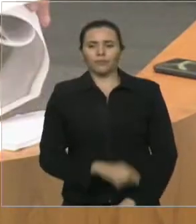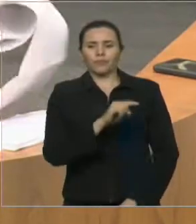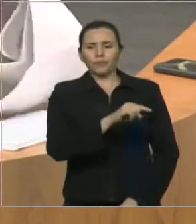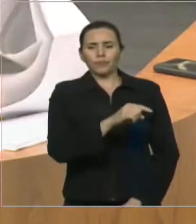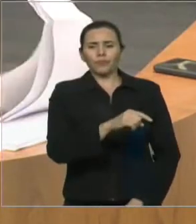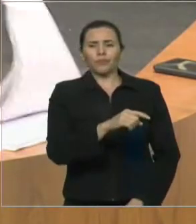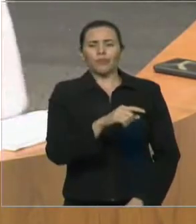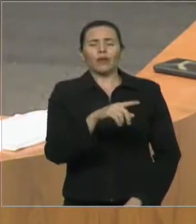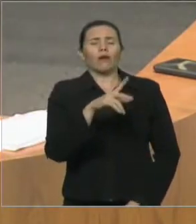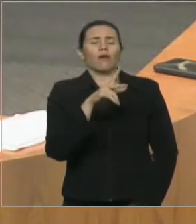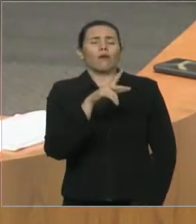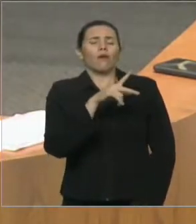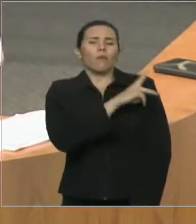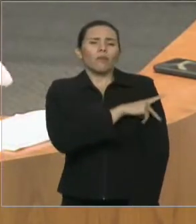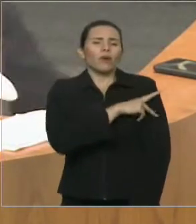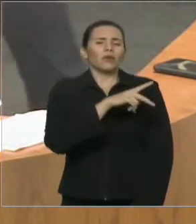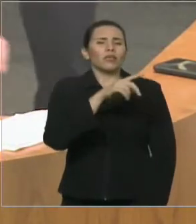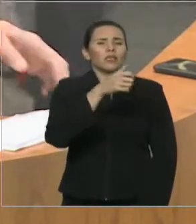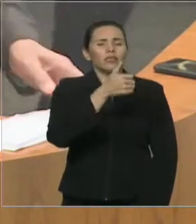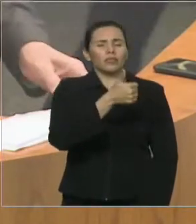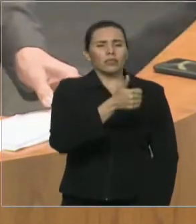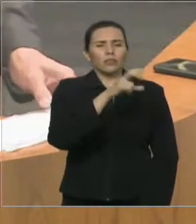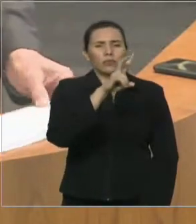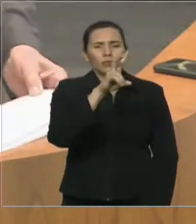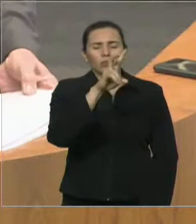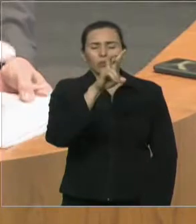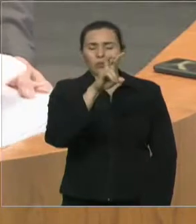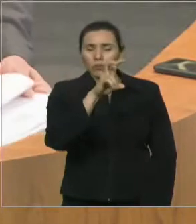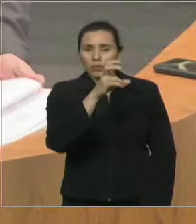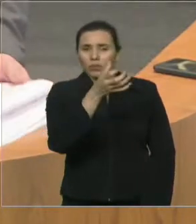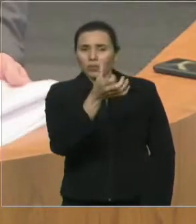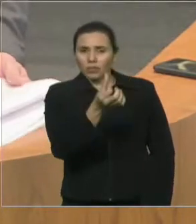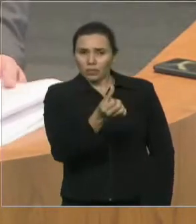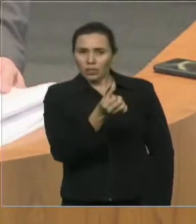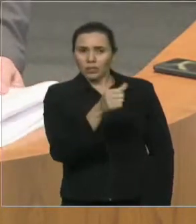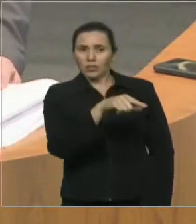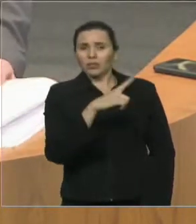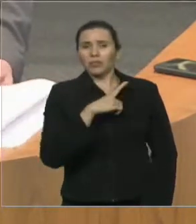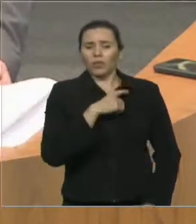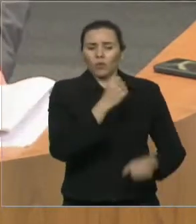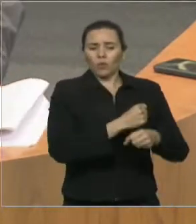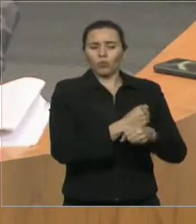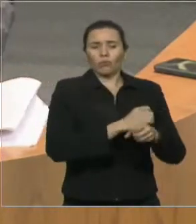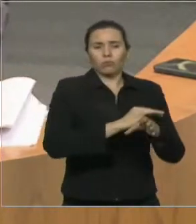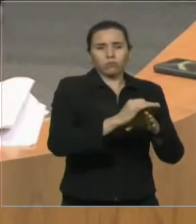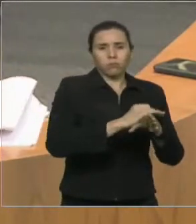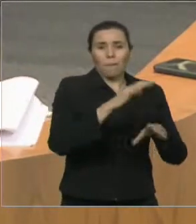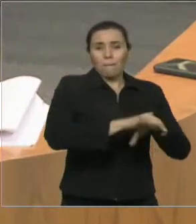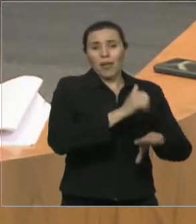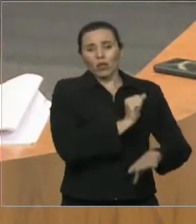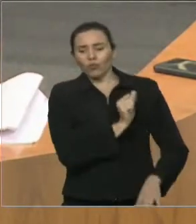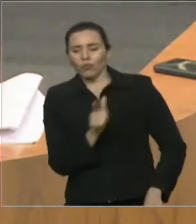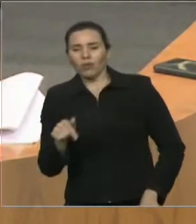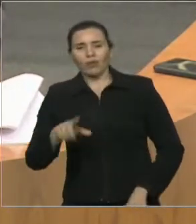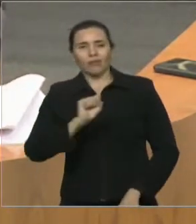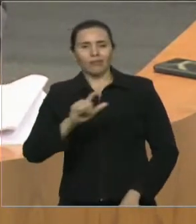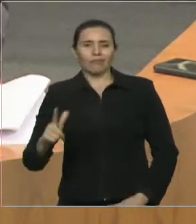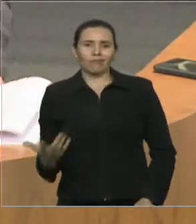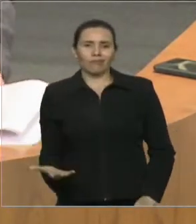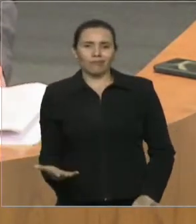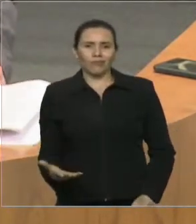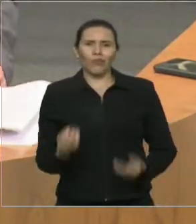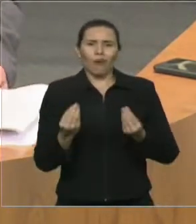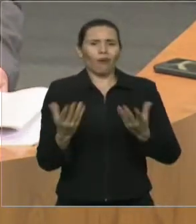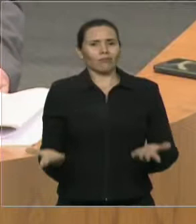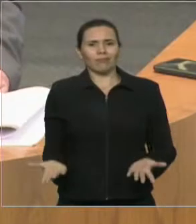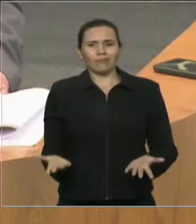156 e tem estradas melhores do que a nossa. Mas isso é um assunto para nós discutirmos amanhã em relação a isso. Mas eu queria dizer, deputado,